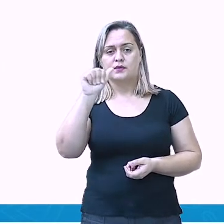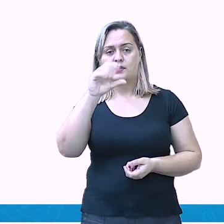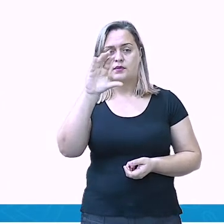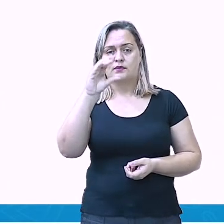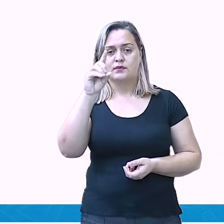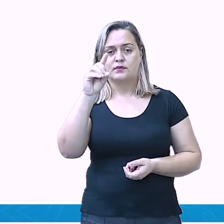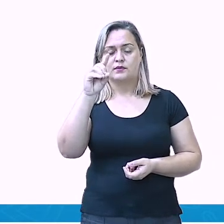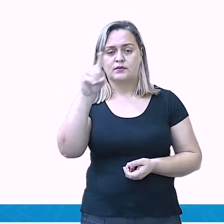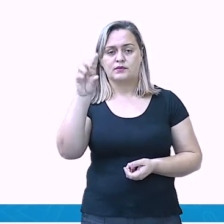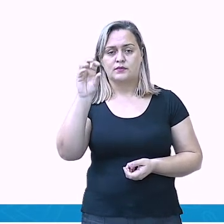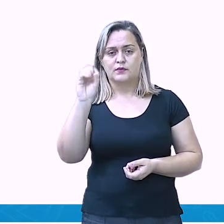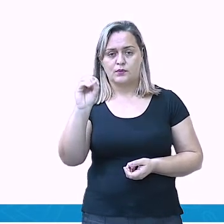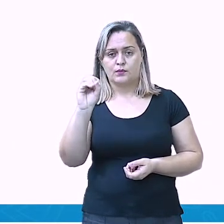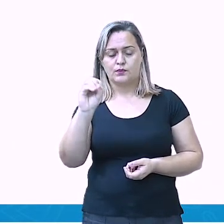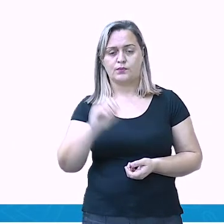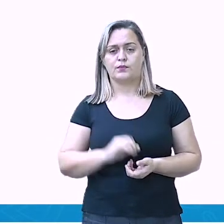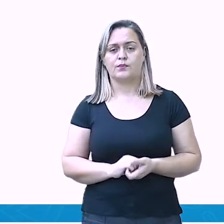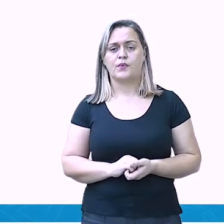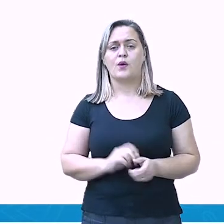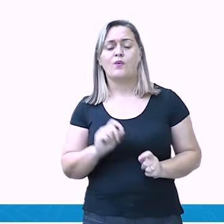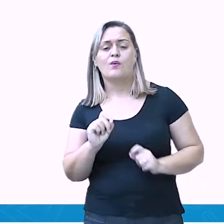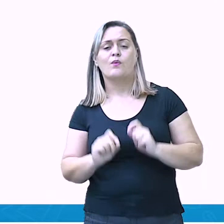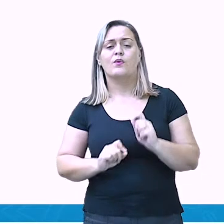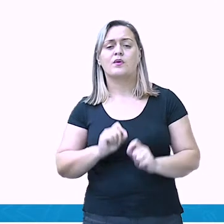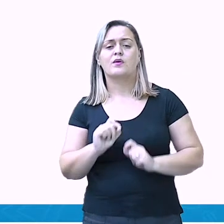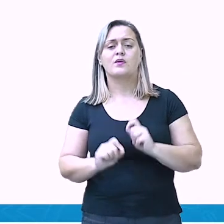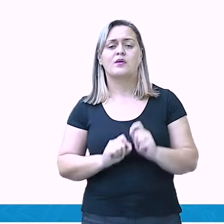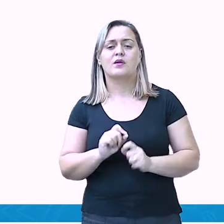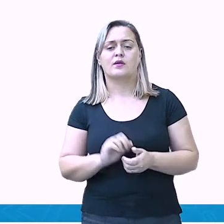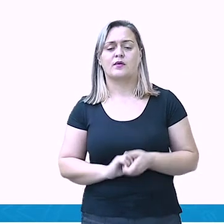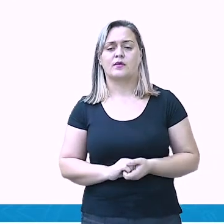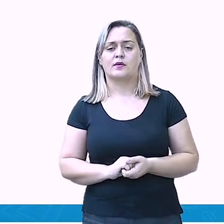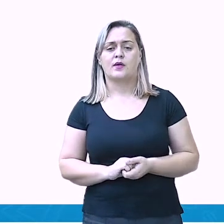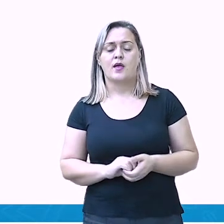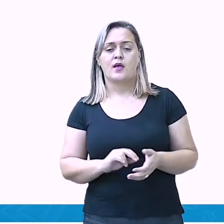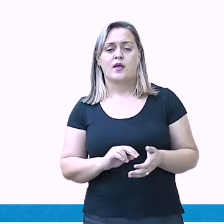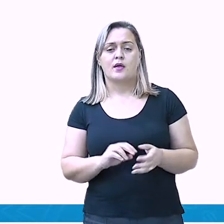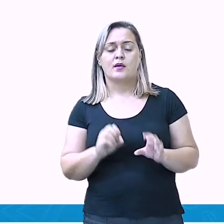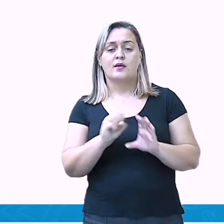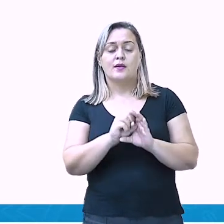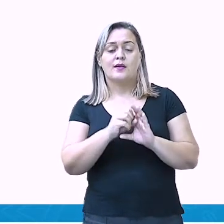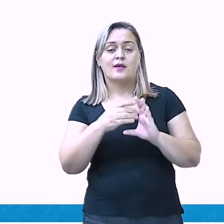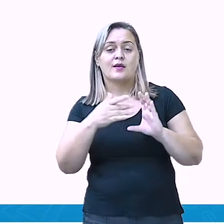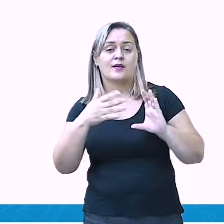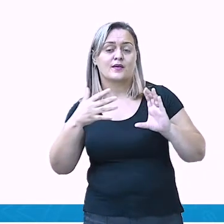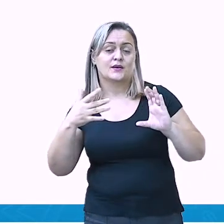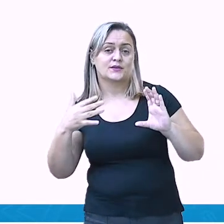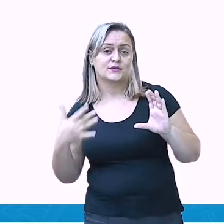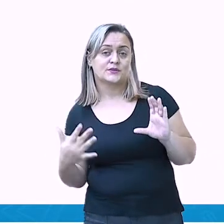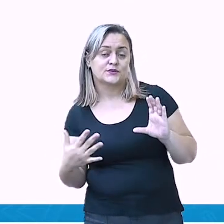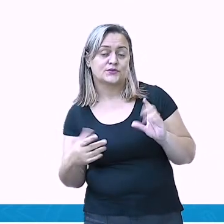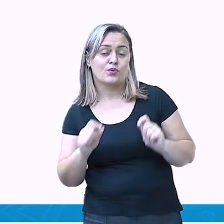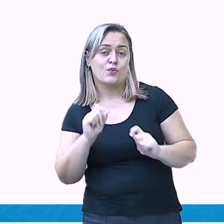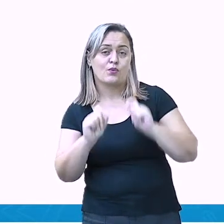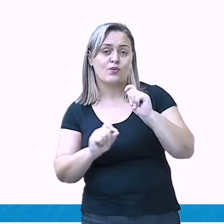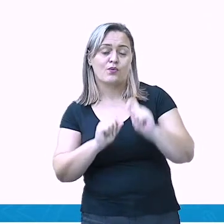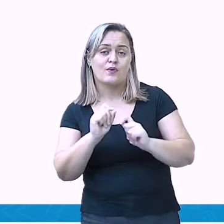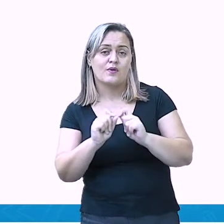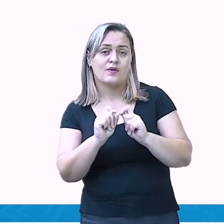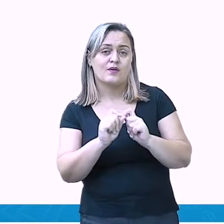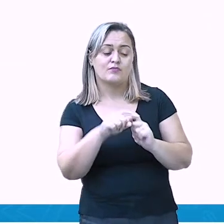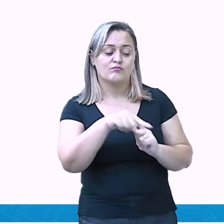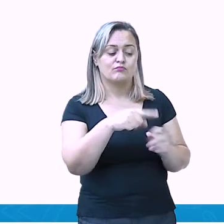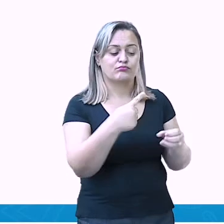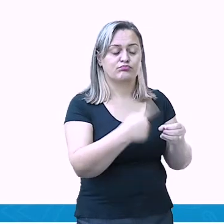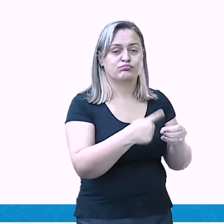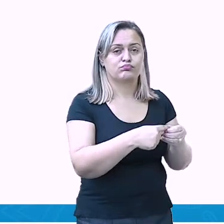A urbanização é o processo caracterizado pelo aumento da população urbana